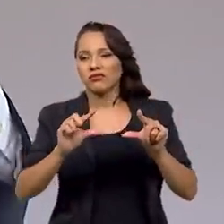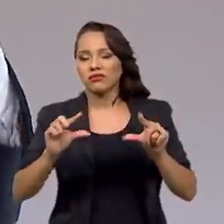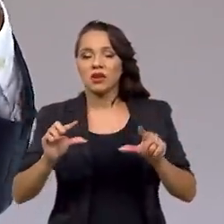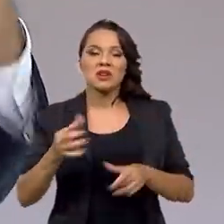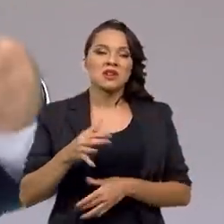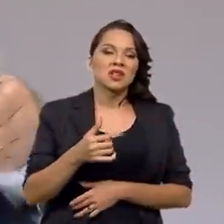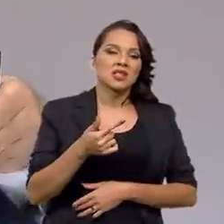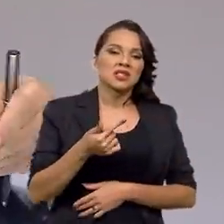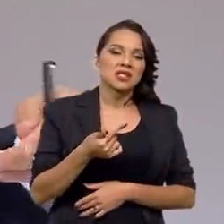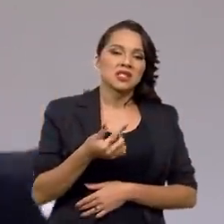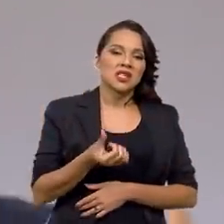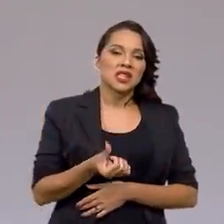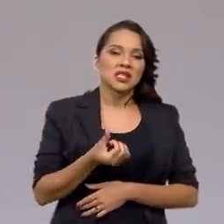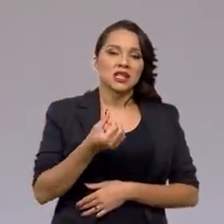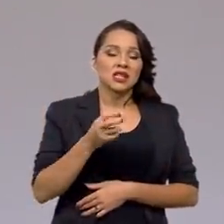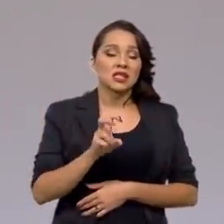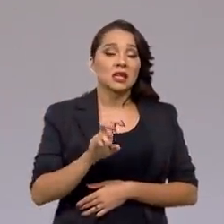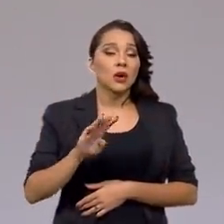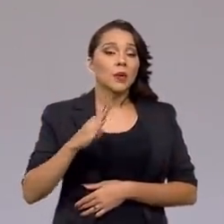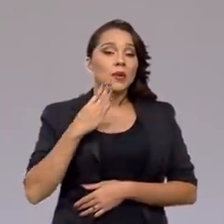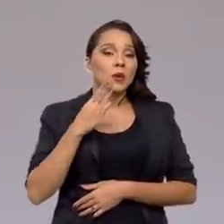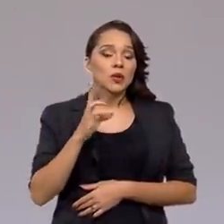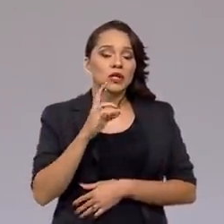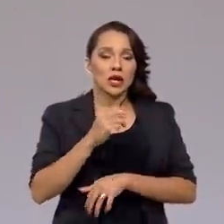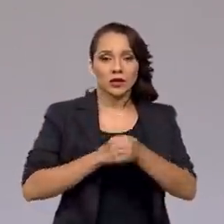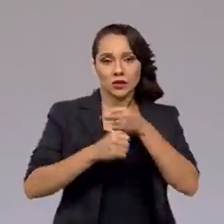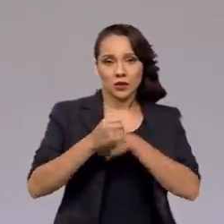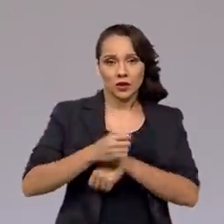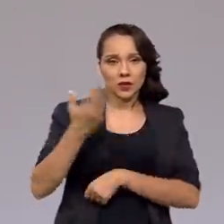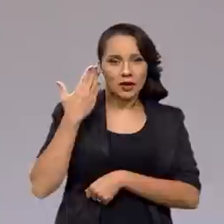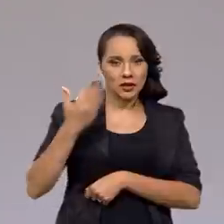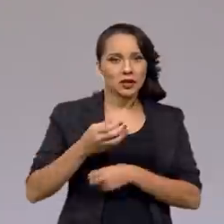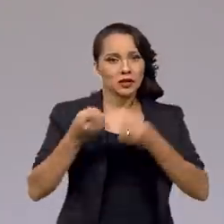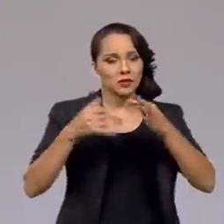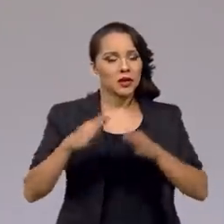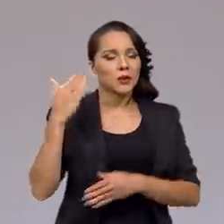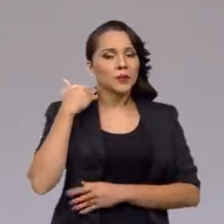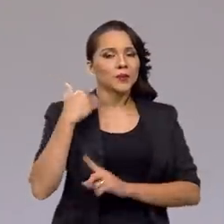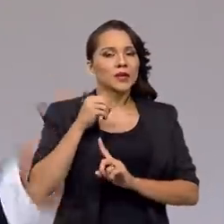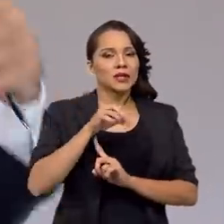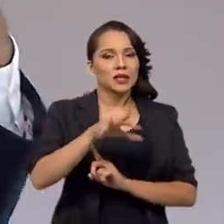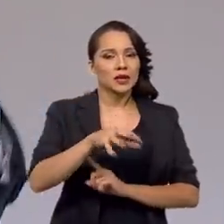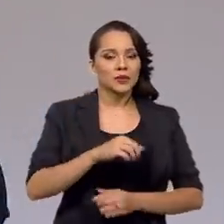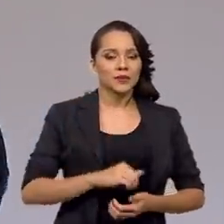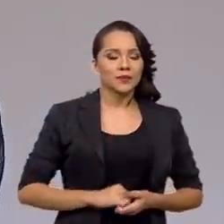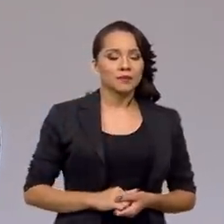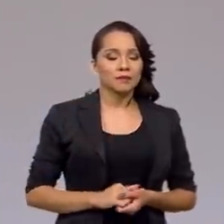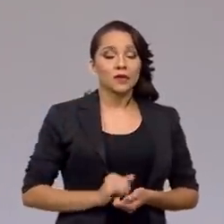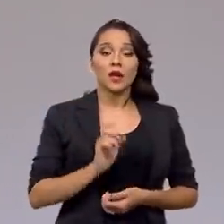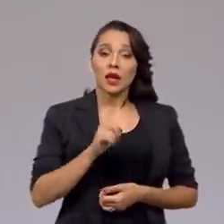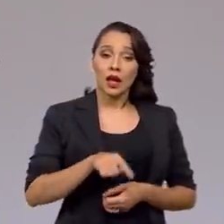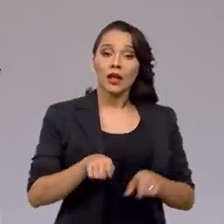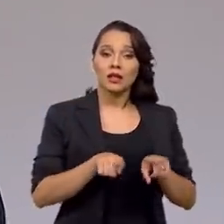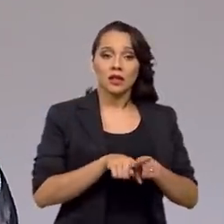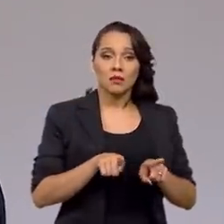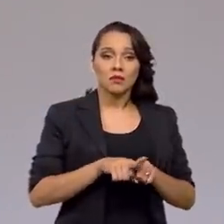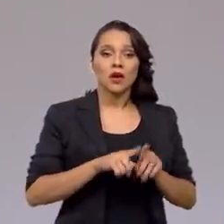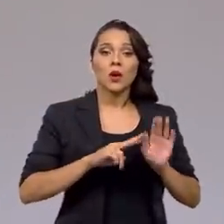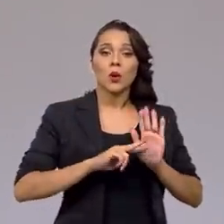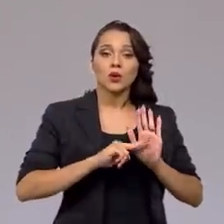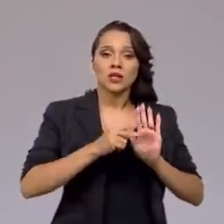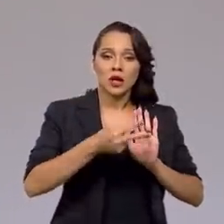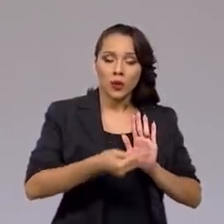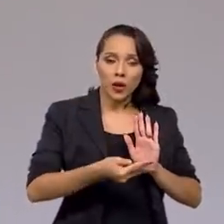foi de cerca de R 65 bilhões no ano passado, segundo o Banco Central. É também um resultado,